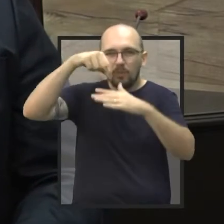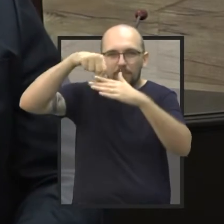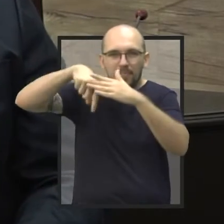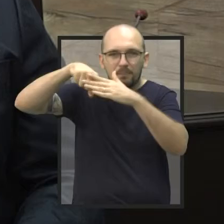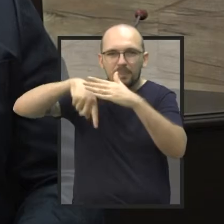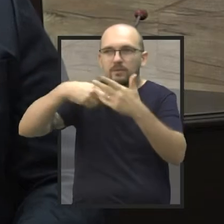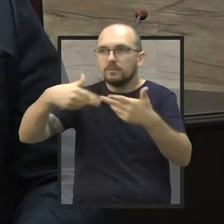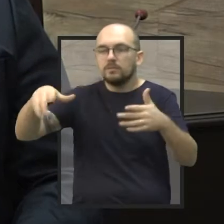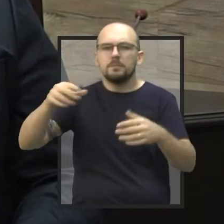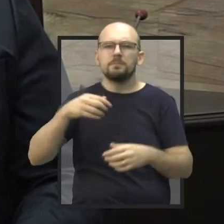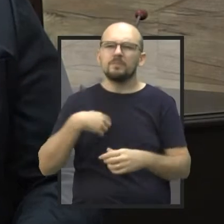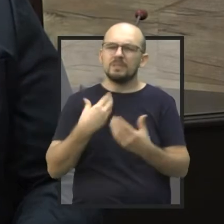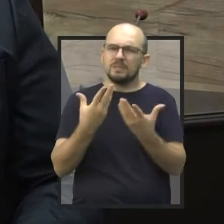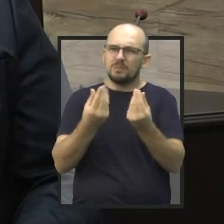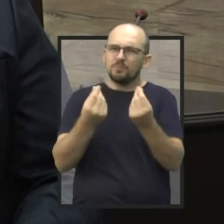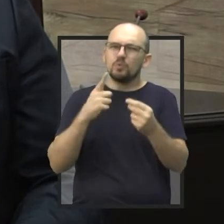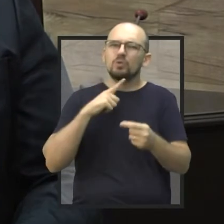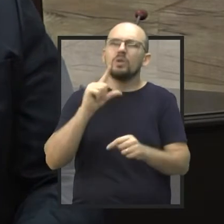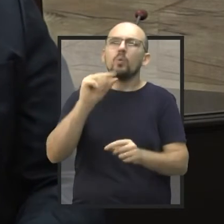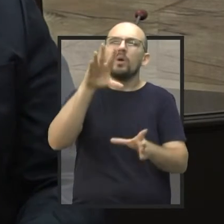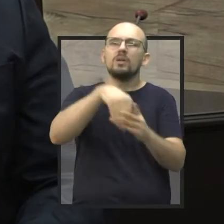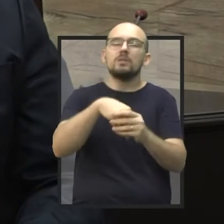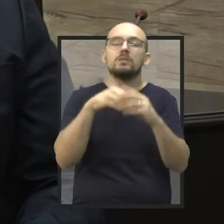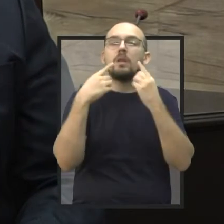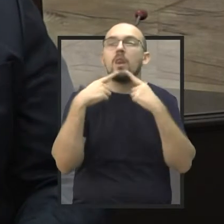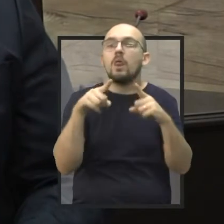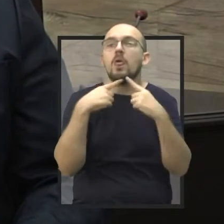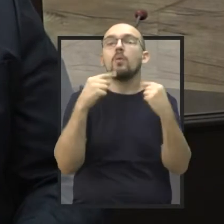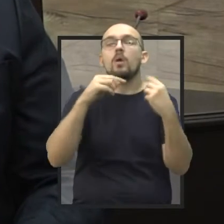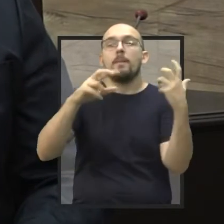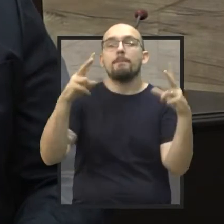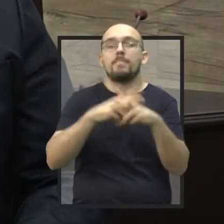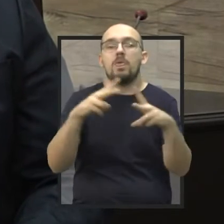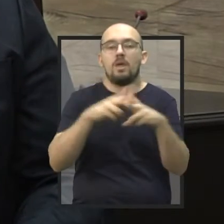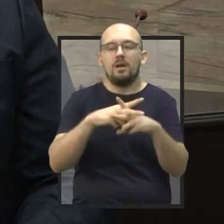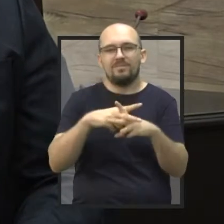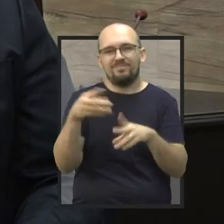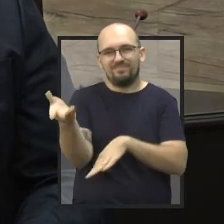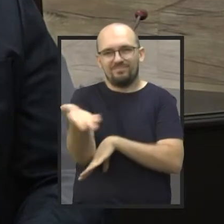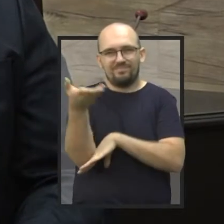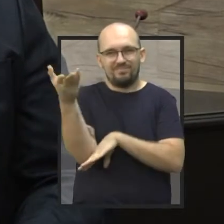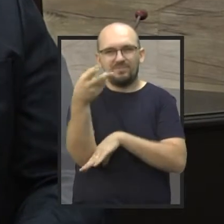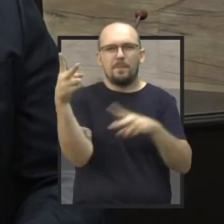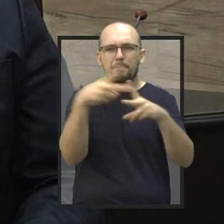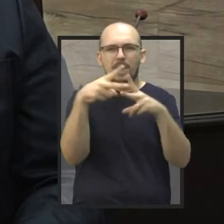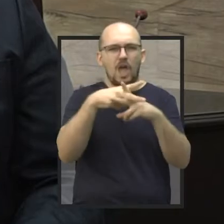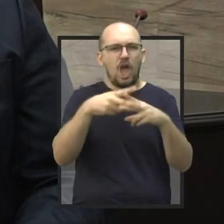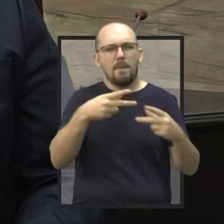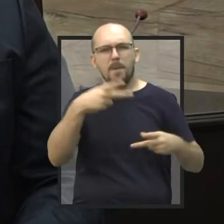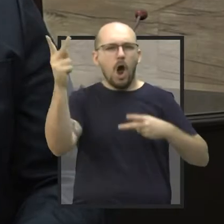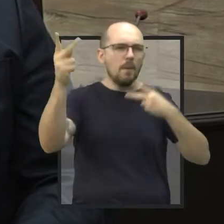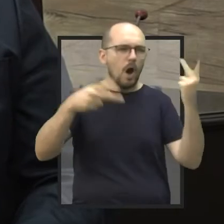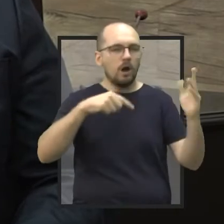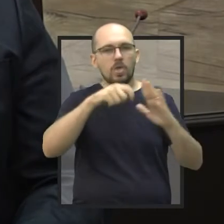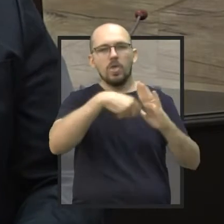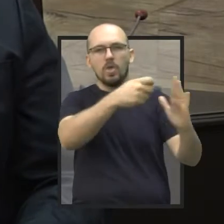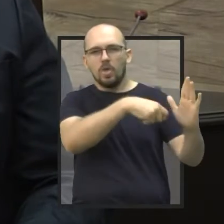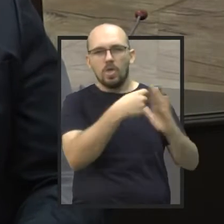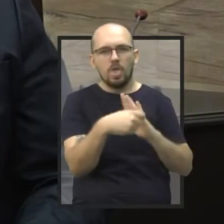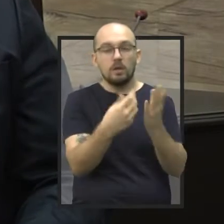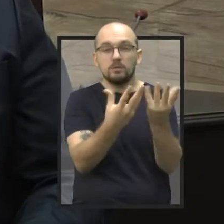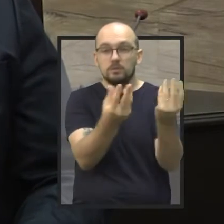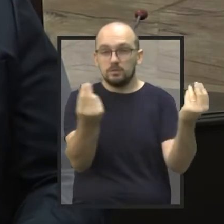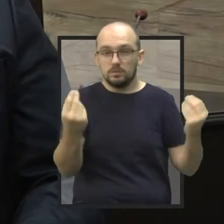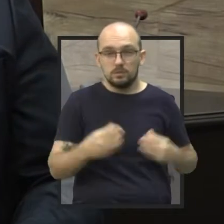vídeos sobre brigas de moradores de rua que vivem lá no local e perguntei sobre a atividade delegada, que estava